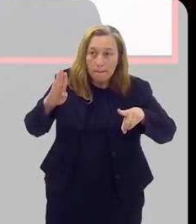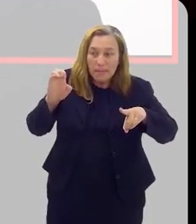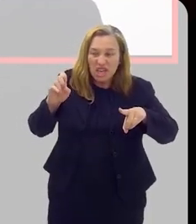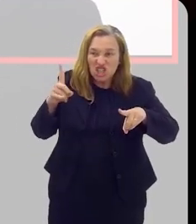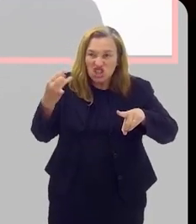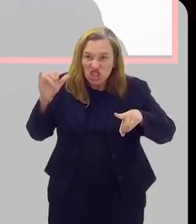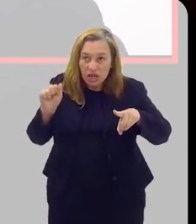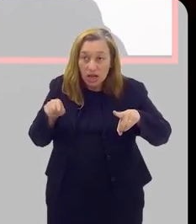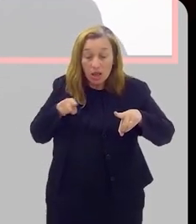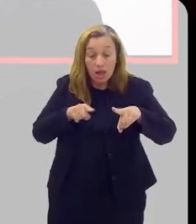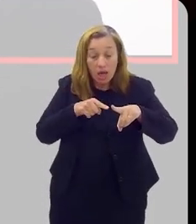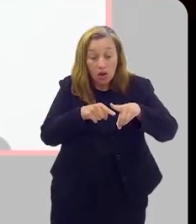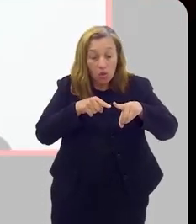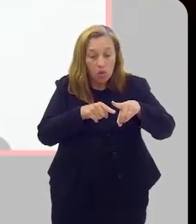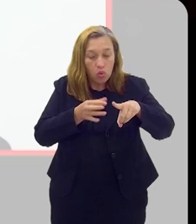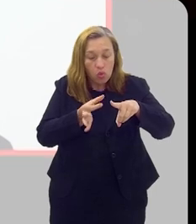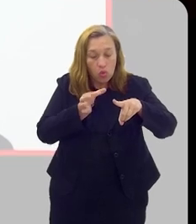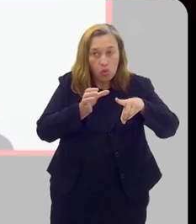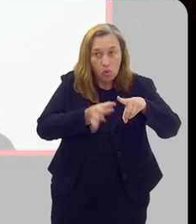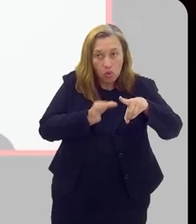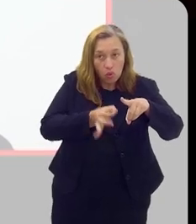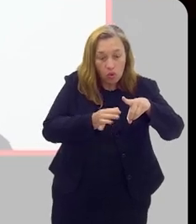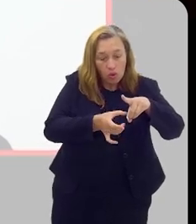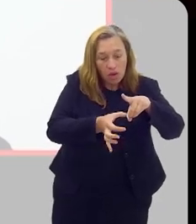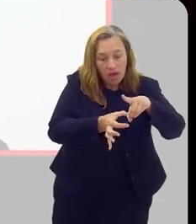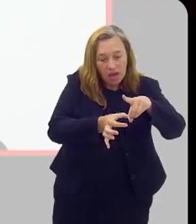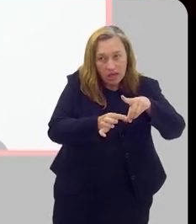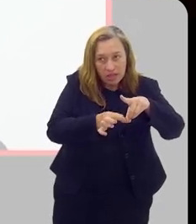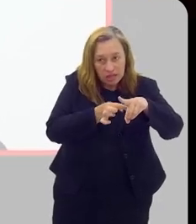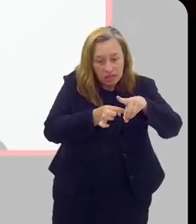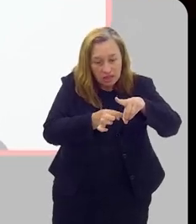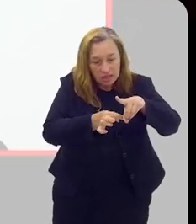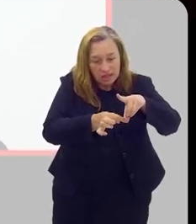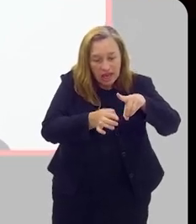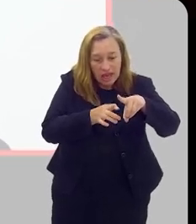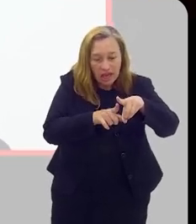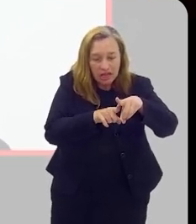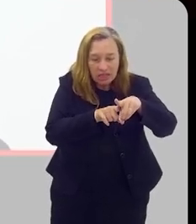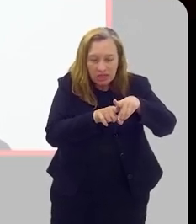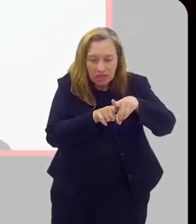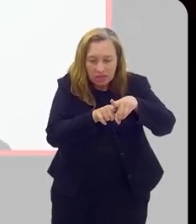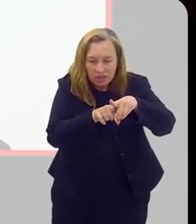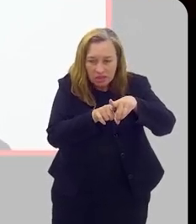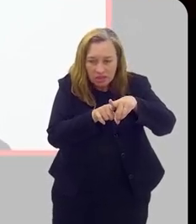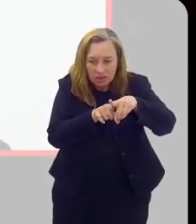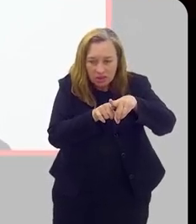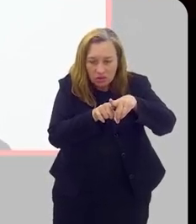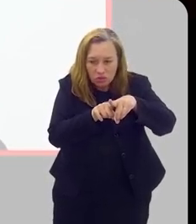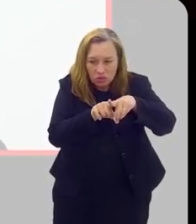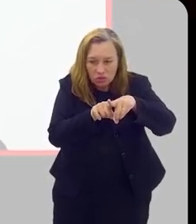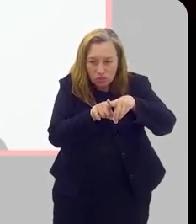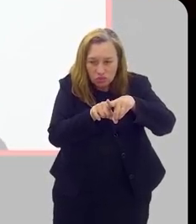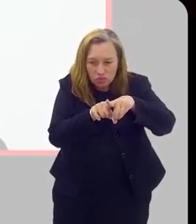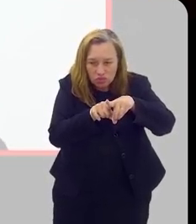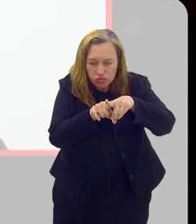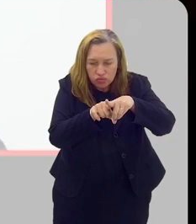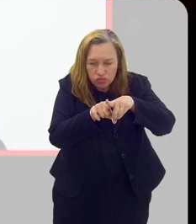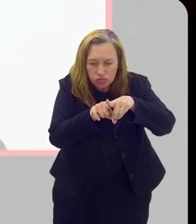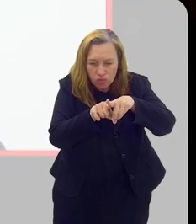meio dela, né? E naquela região, exatamente, que é a região onde está começando o pênis, lá internamente, né?